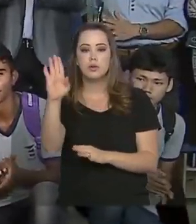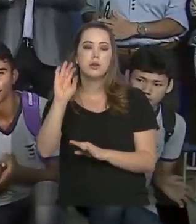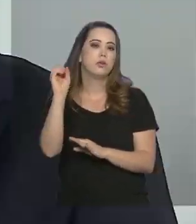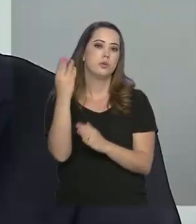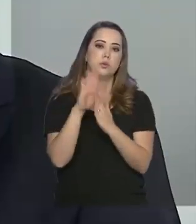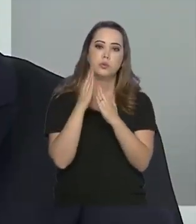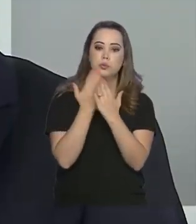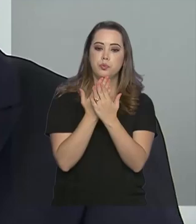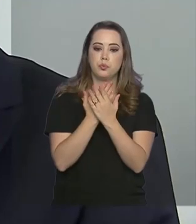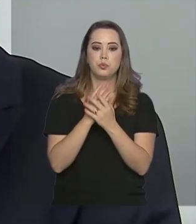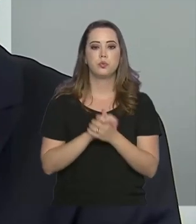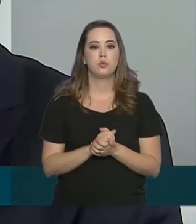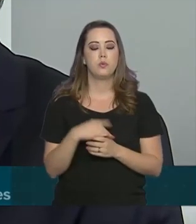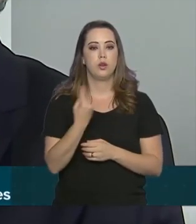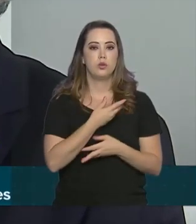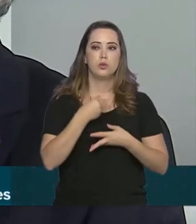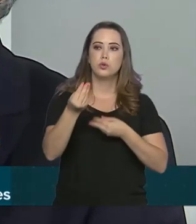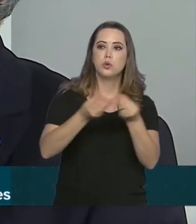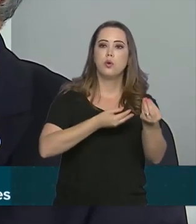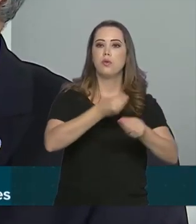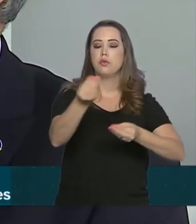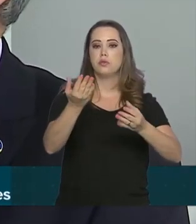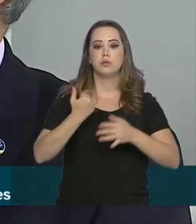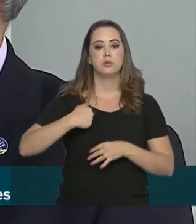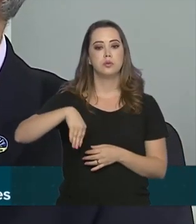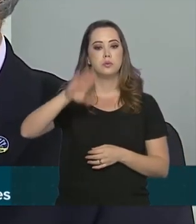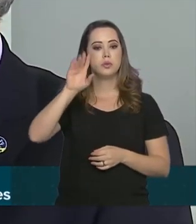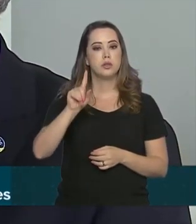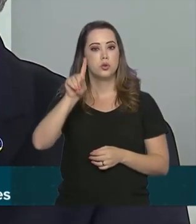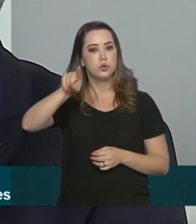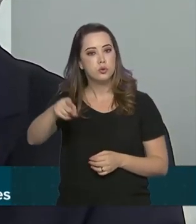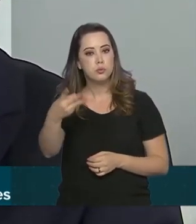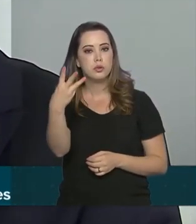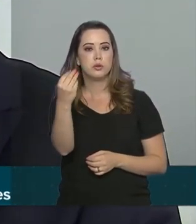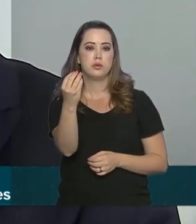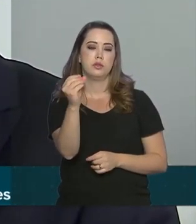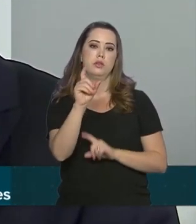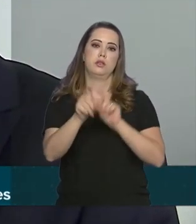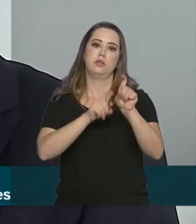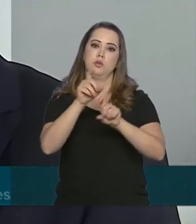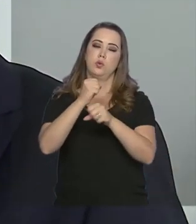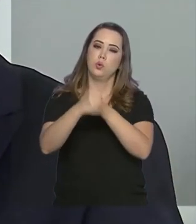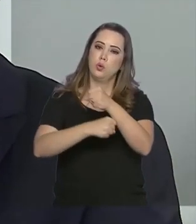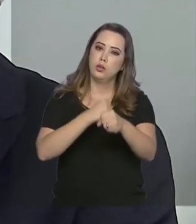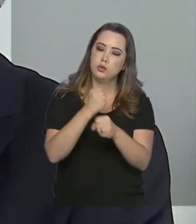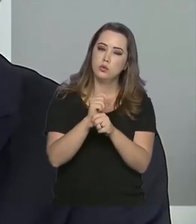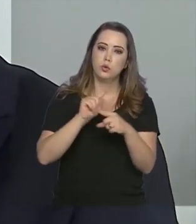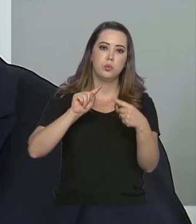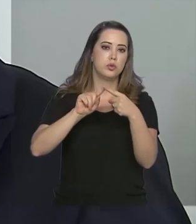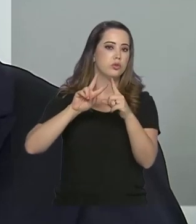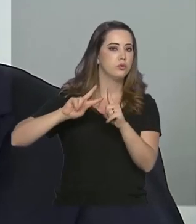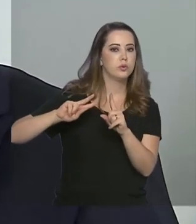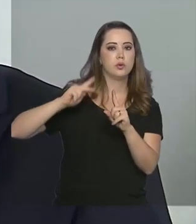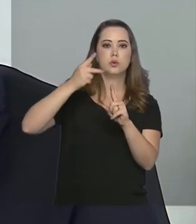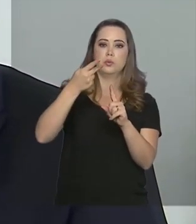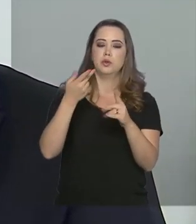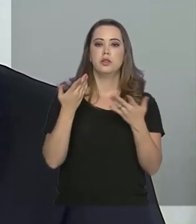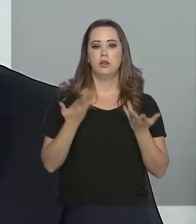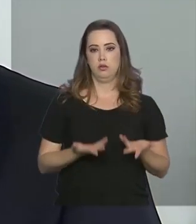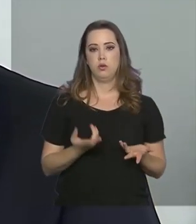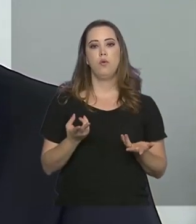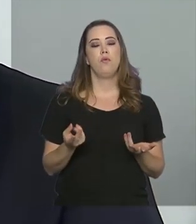escolas. Esse ano, distribuímos mais de 1.300 computadores. Para o ano que vem, a meta é dobrar pelo menos essa